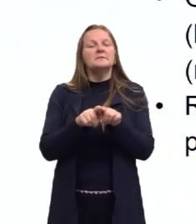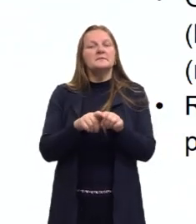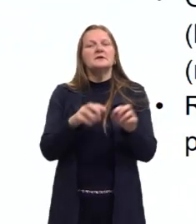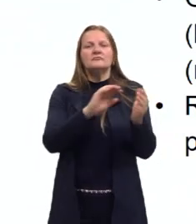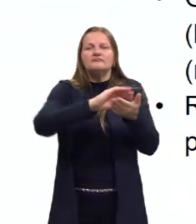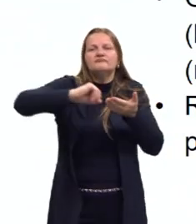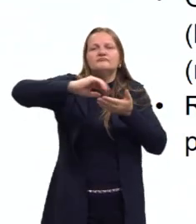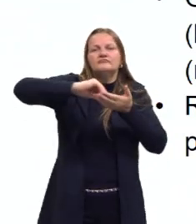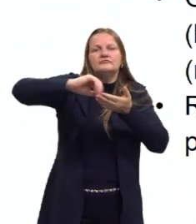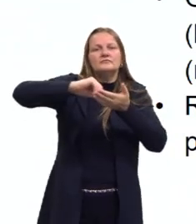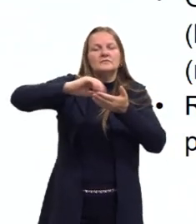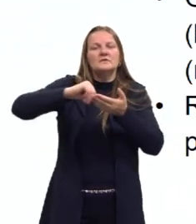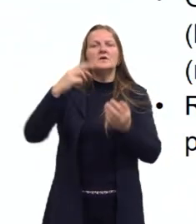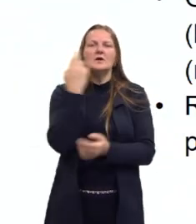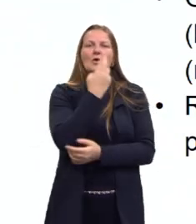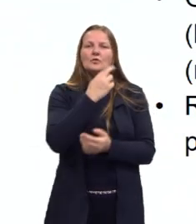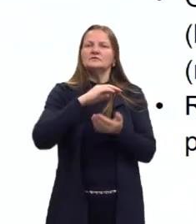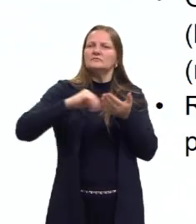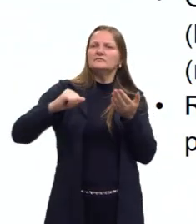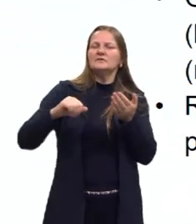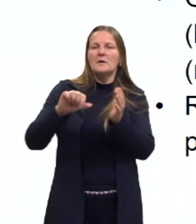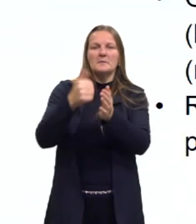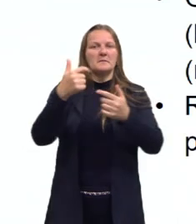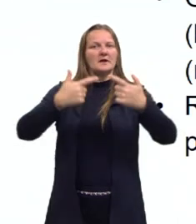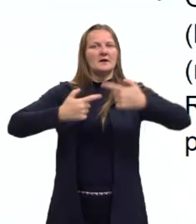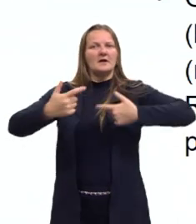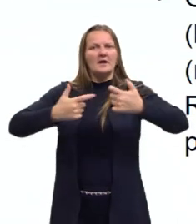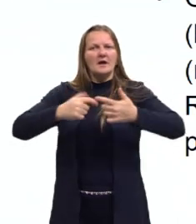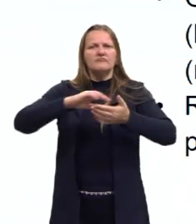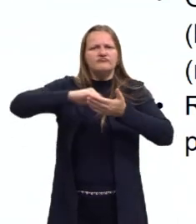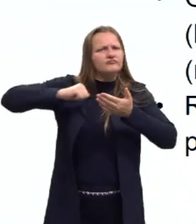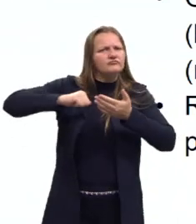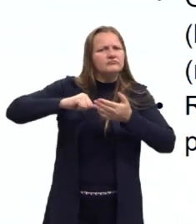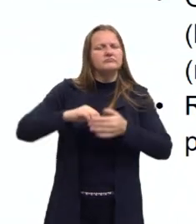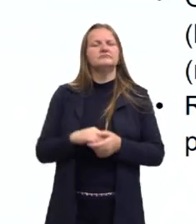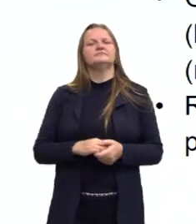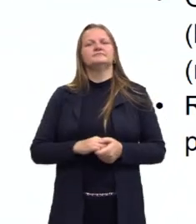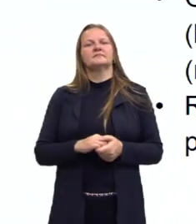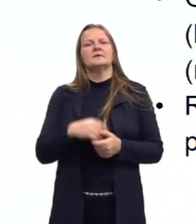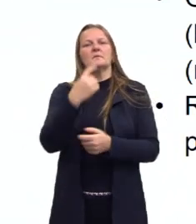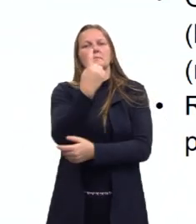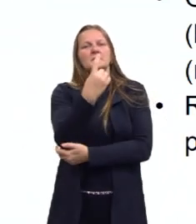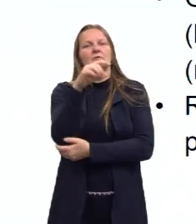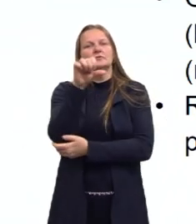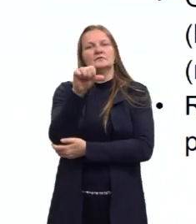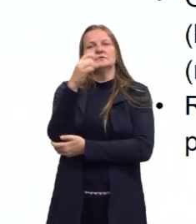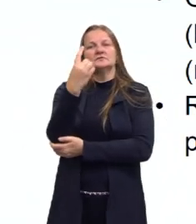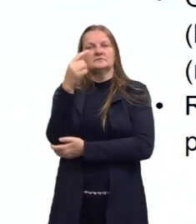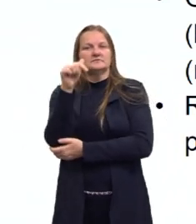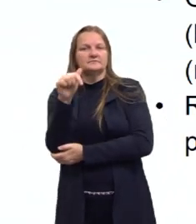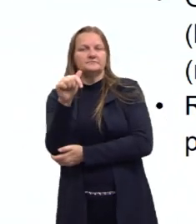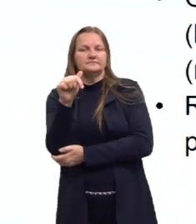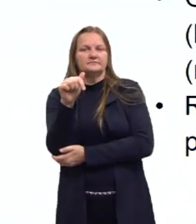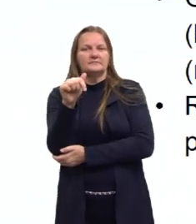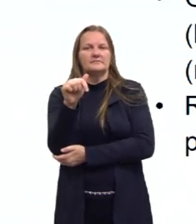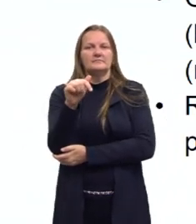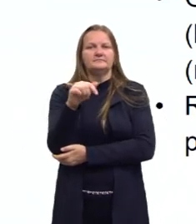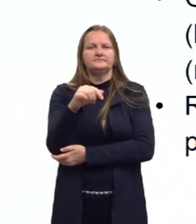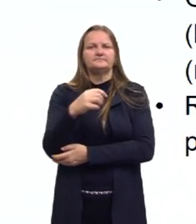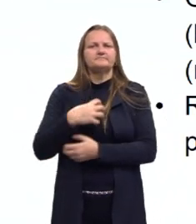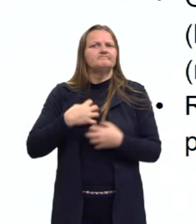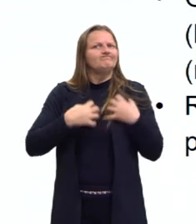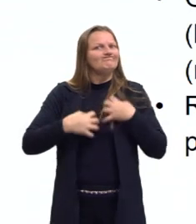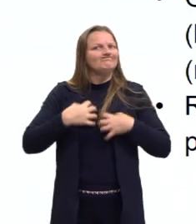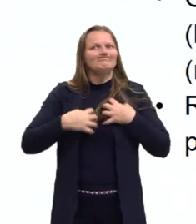retirada da Rússia da Primeira Guerra. E daí, em 1917, com esse descontentamento